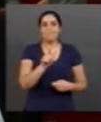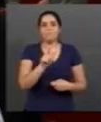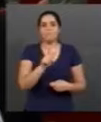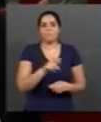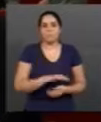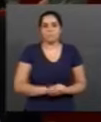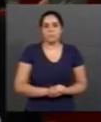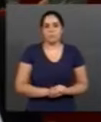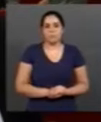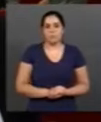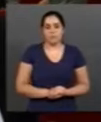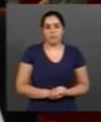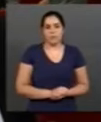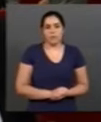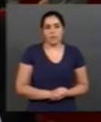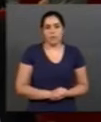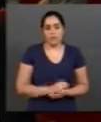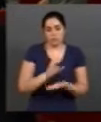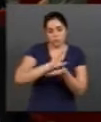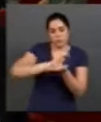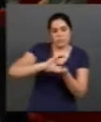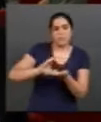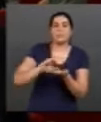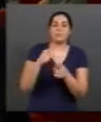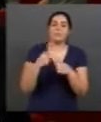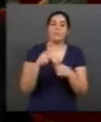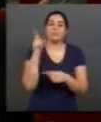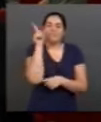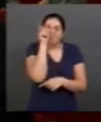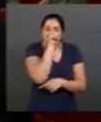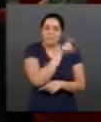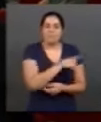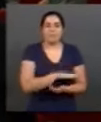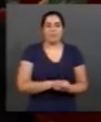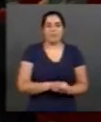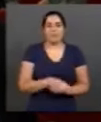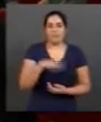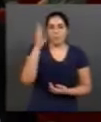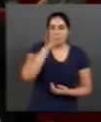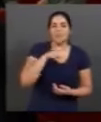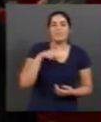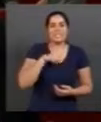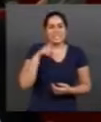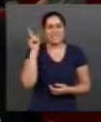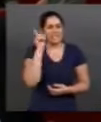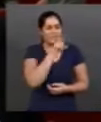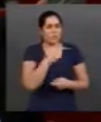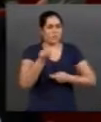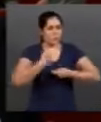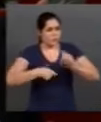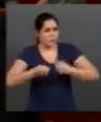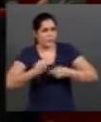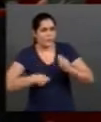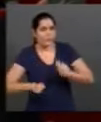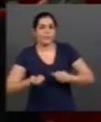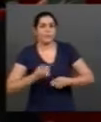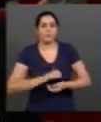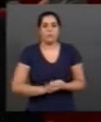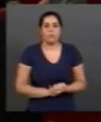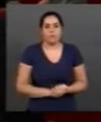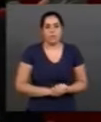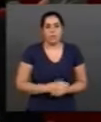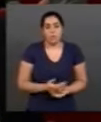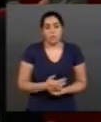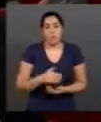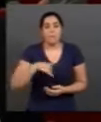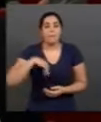financiamento, que hoje está difícil, porque o país passa por dificuldades econômicas muito sérias, e nessa hora se prioriza